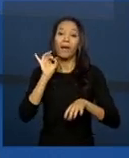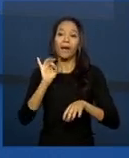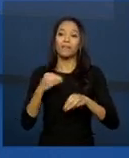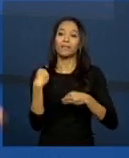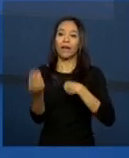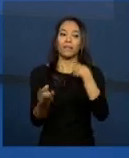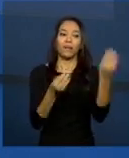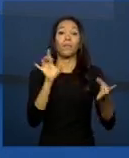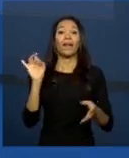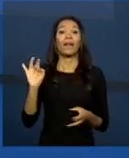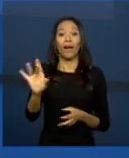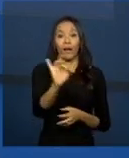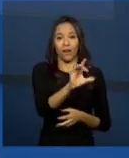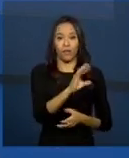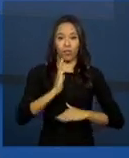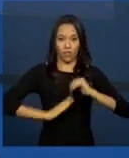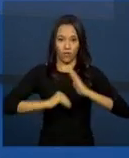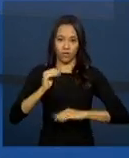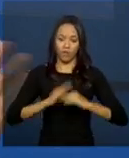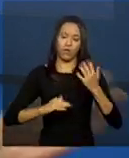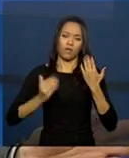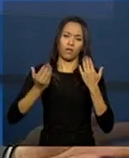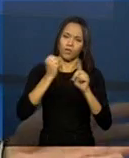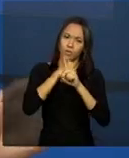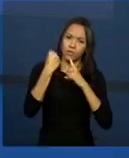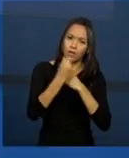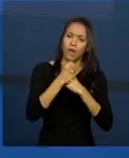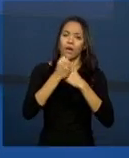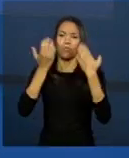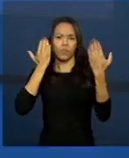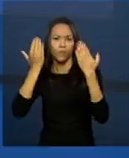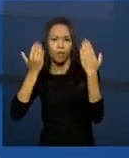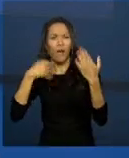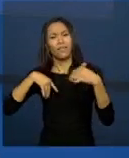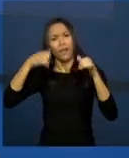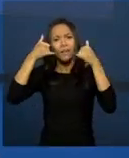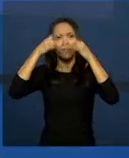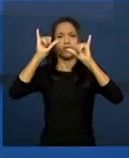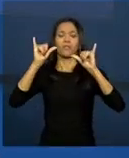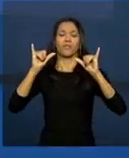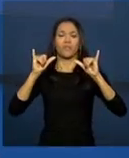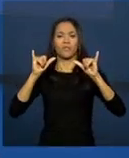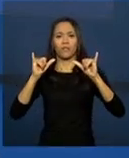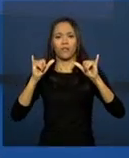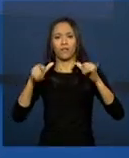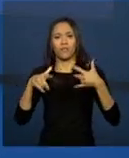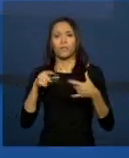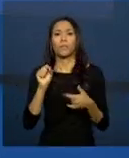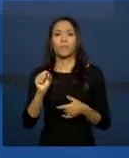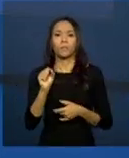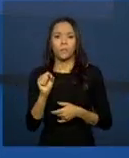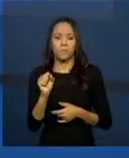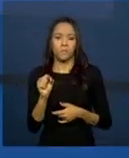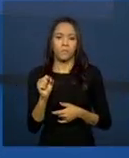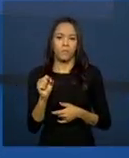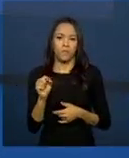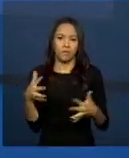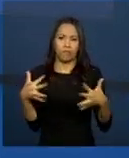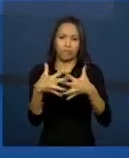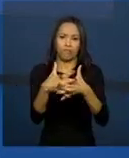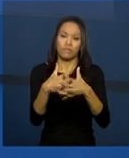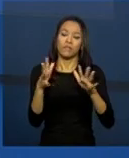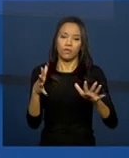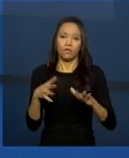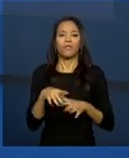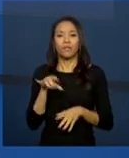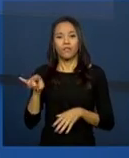profissional, então, assistente social, psicólogo, até para evitar pontos como o que a Camila colocou, né? Mas, eu